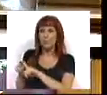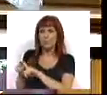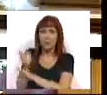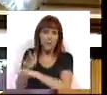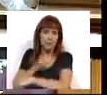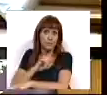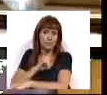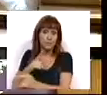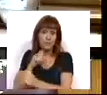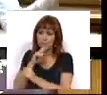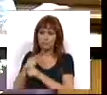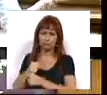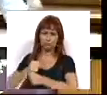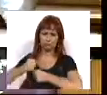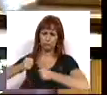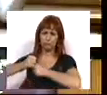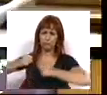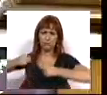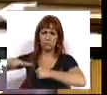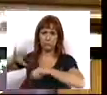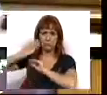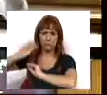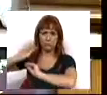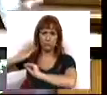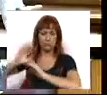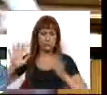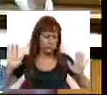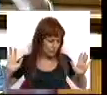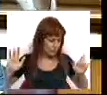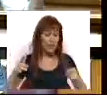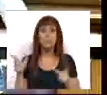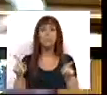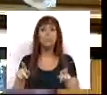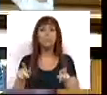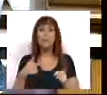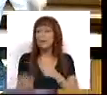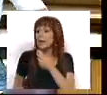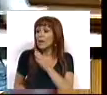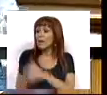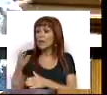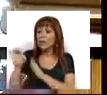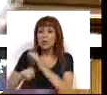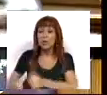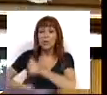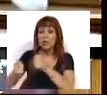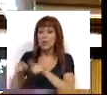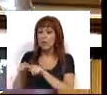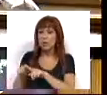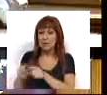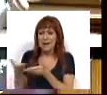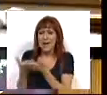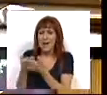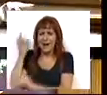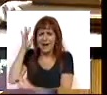que o setor privado possa engordar na área da educação. Ou seja, cada vez criam melhores condições para que a